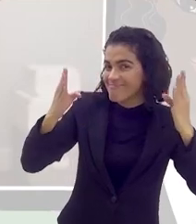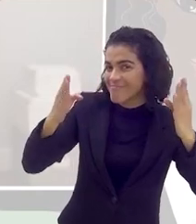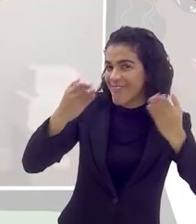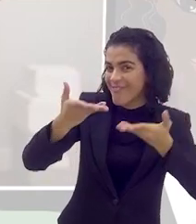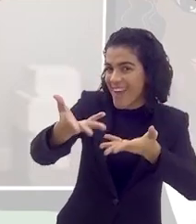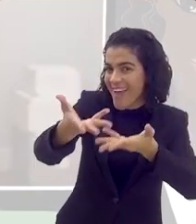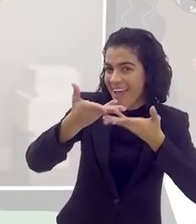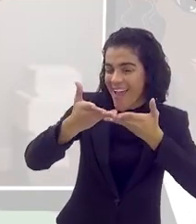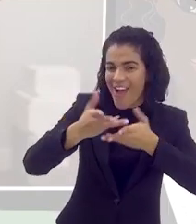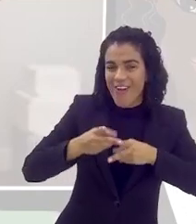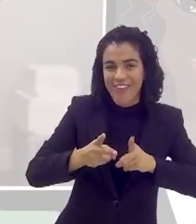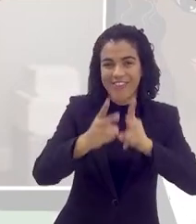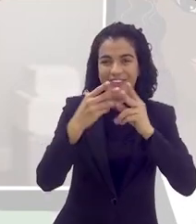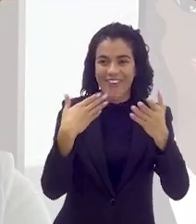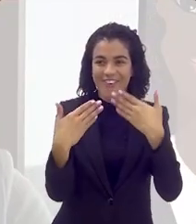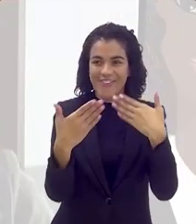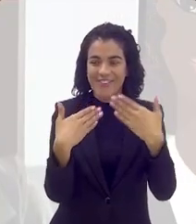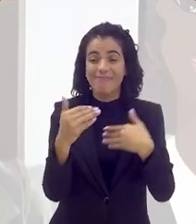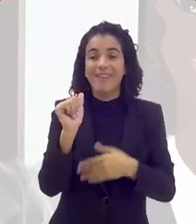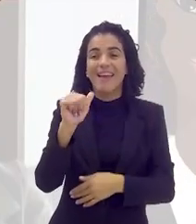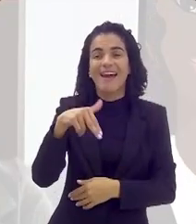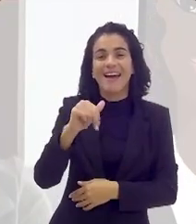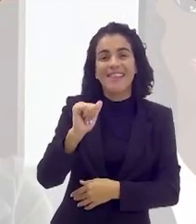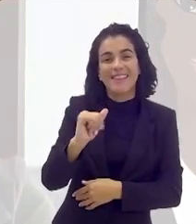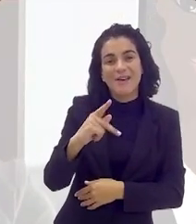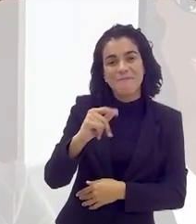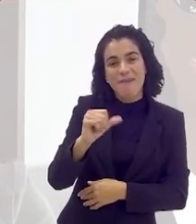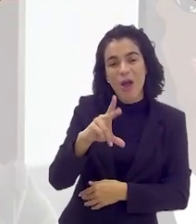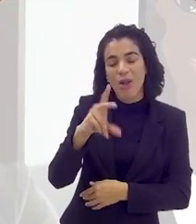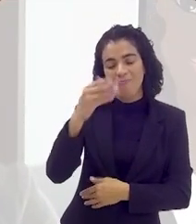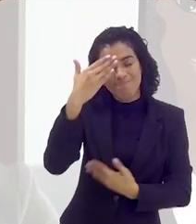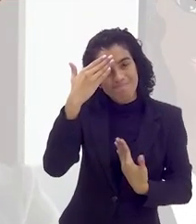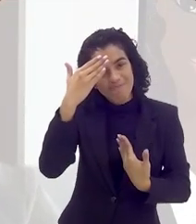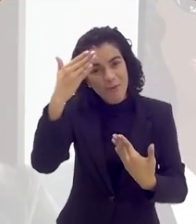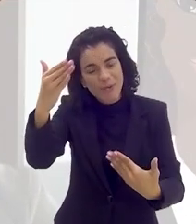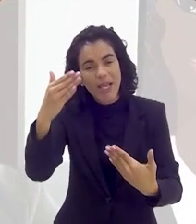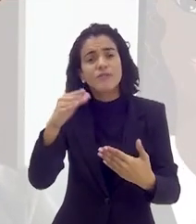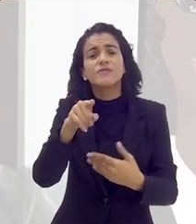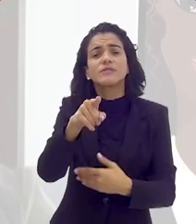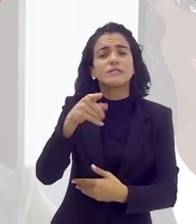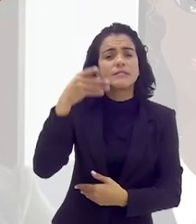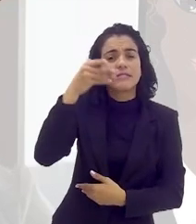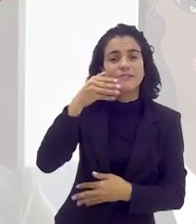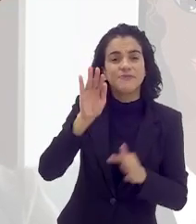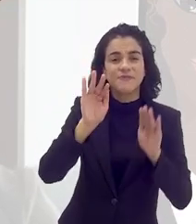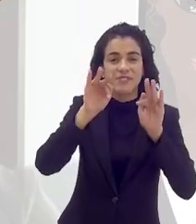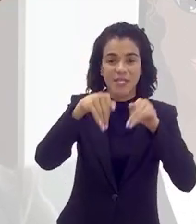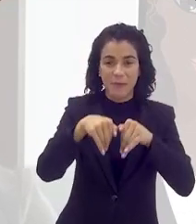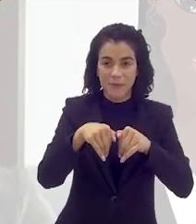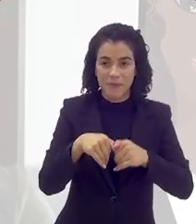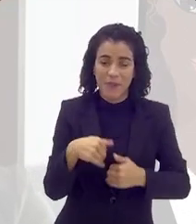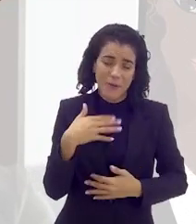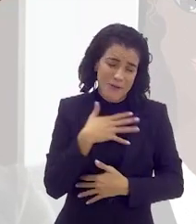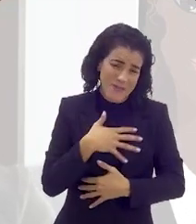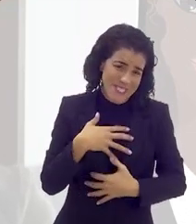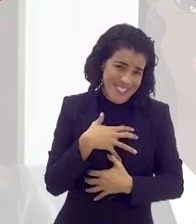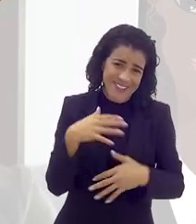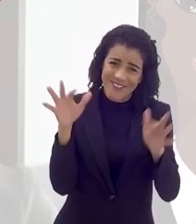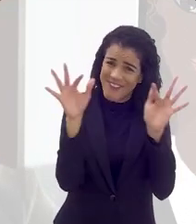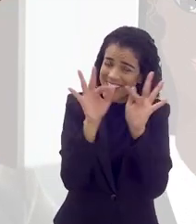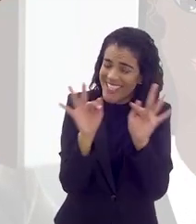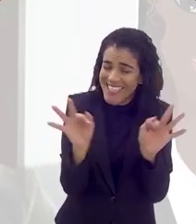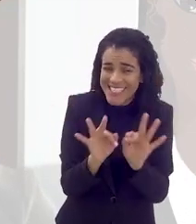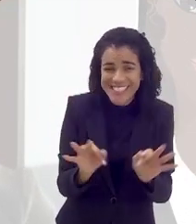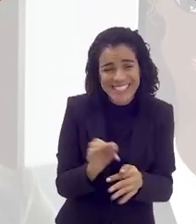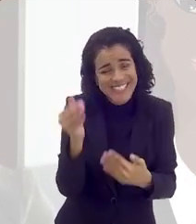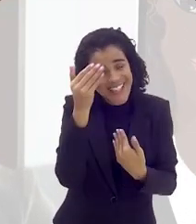essa conversa, tá bom? Então, Ana Paula, mais uma vez, muito obrigada, e suas considerações finais? Eu estou